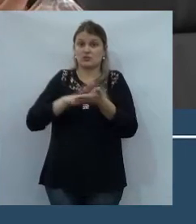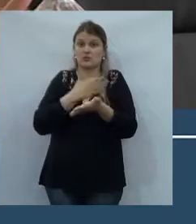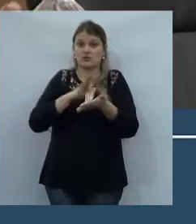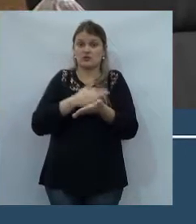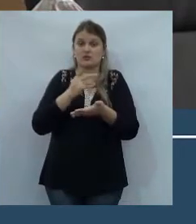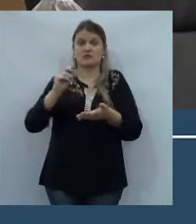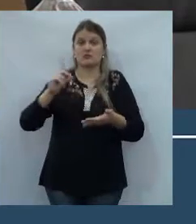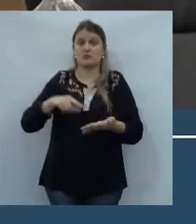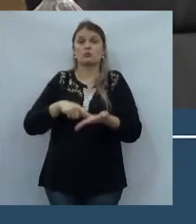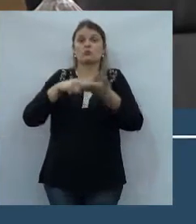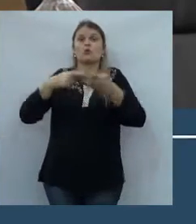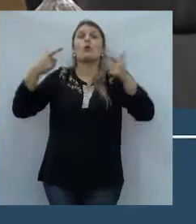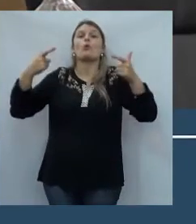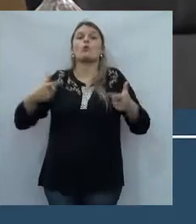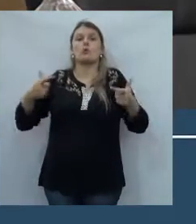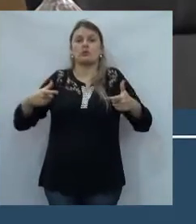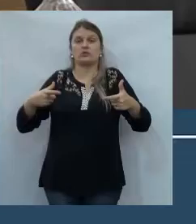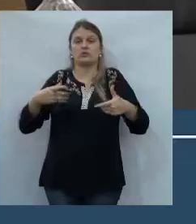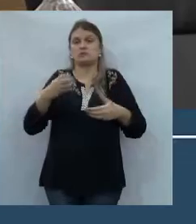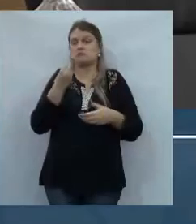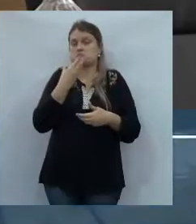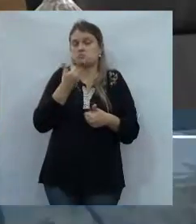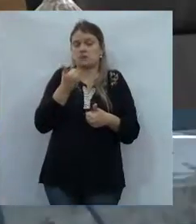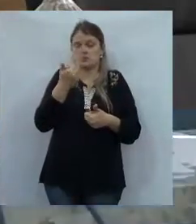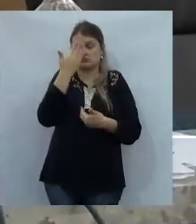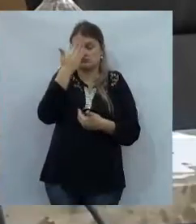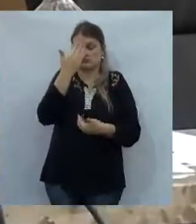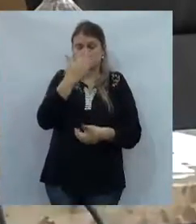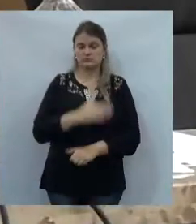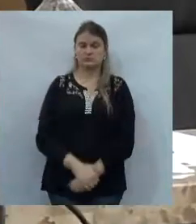apareceu onde foi gasto. É isso aí, muito obrigado.